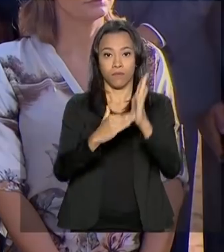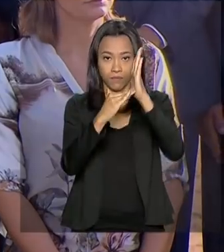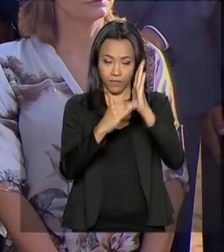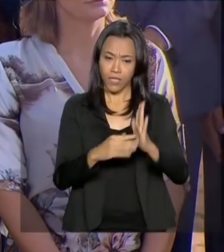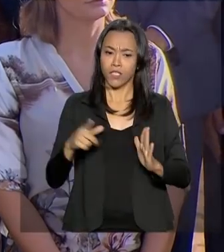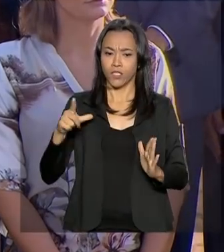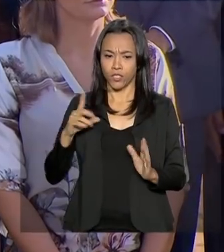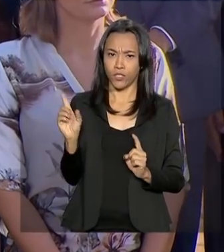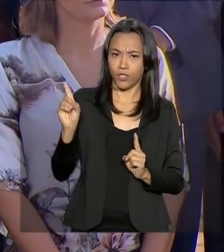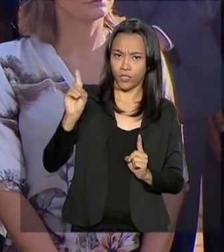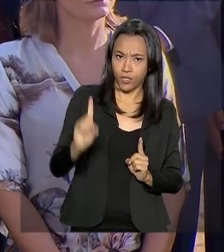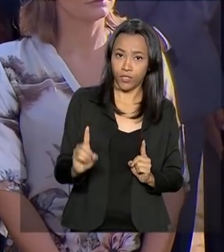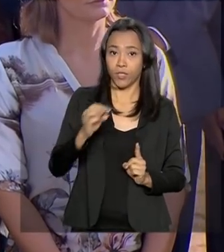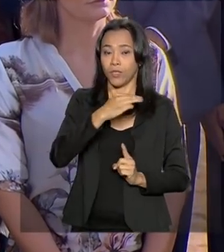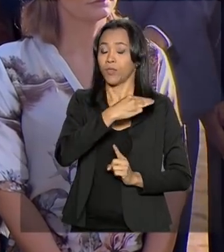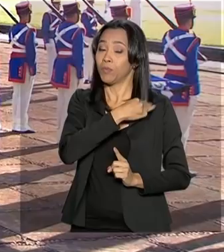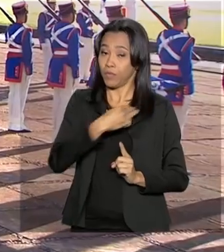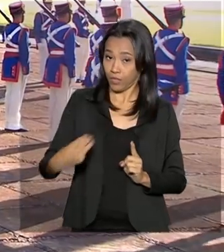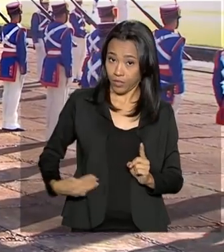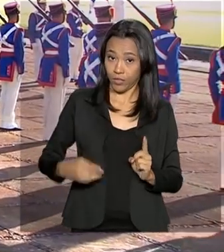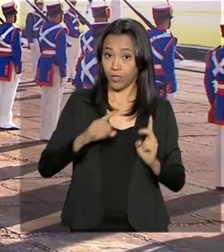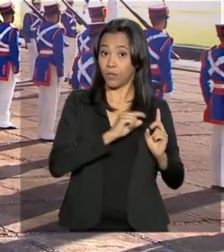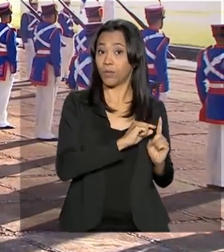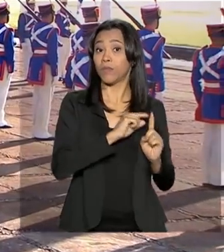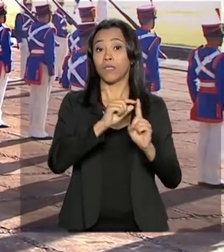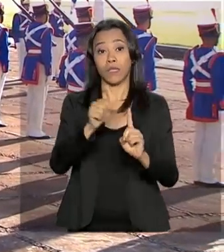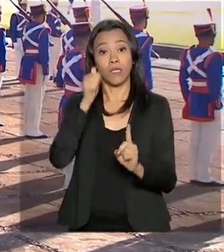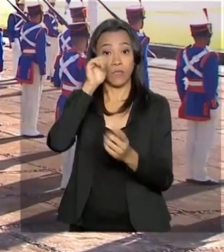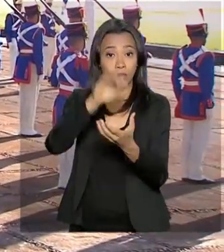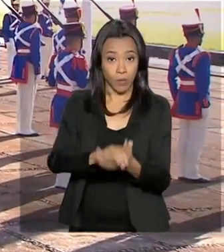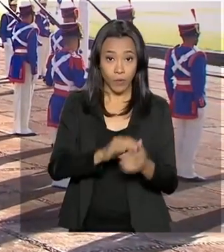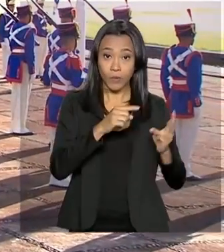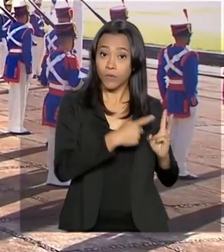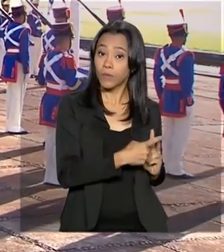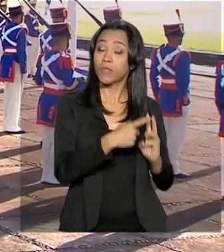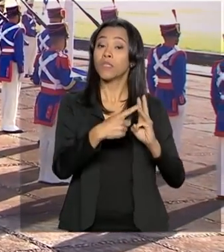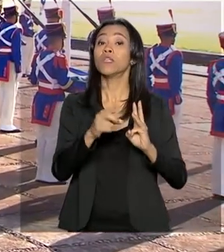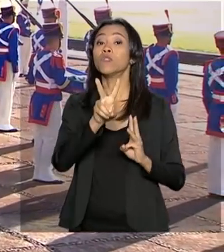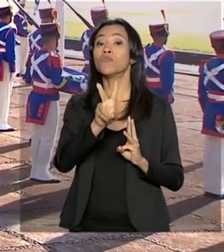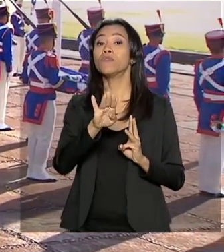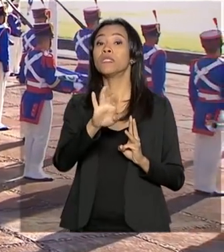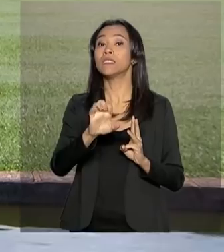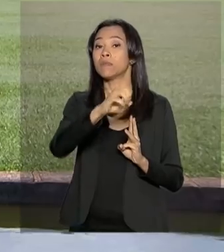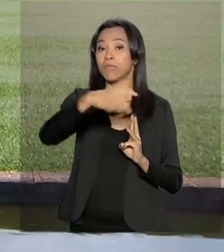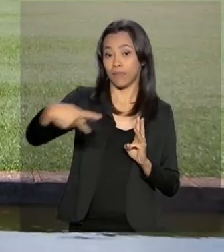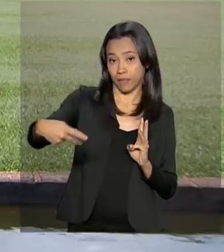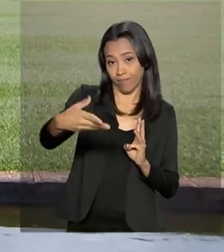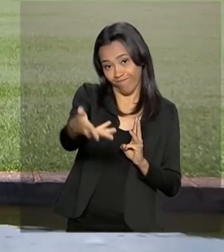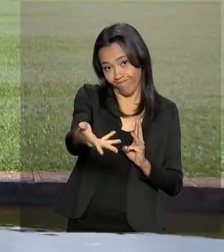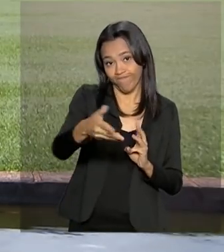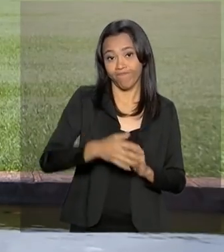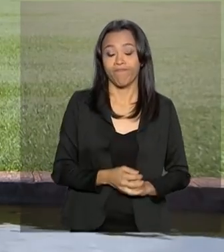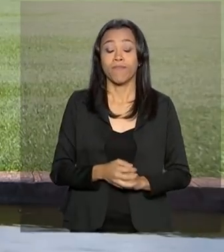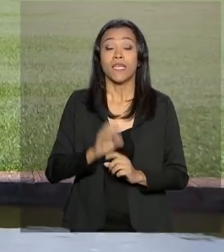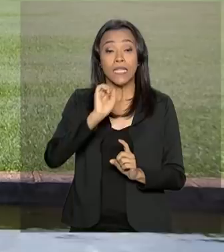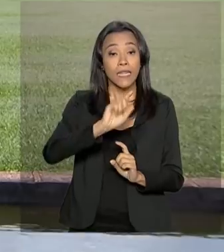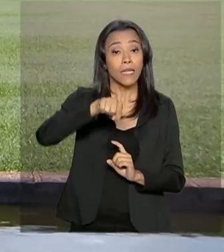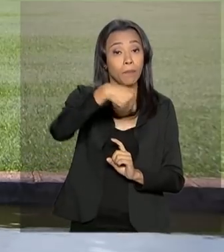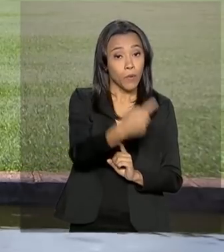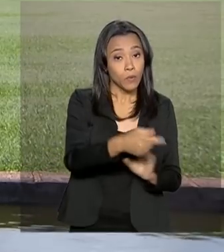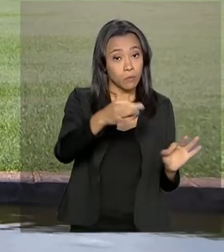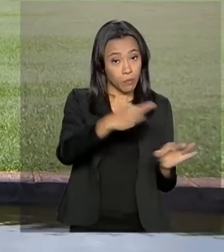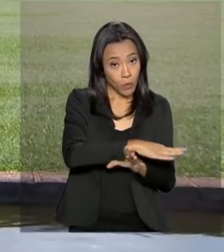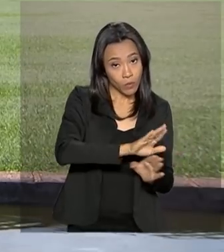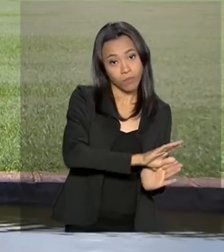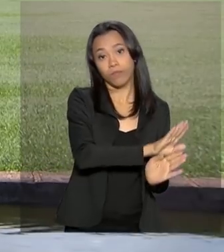Estado, da esposa Michele Bolsonaro e do vice-presidente da República, Hamilton Mourão. Em seguida, o presidente Bolsonaro se